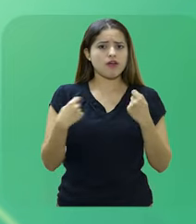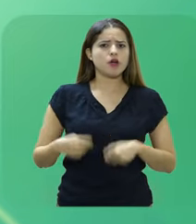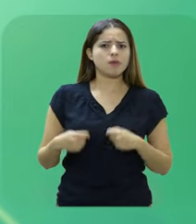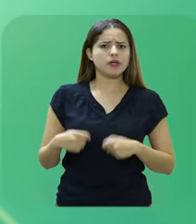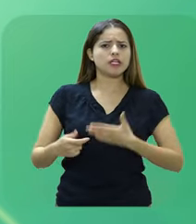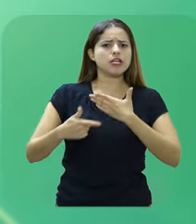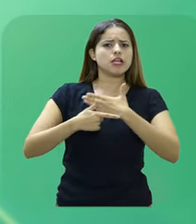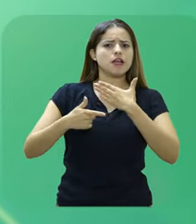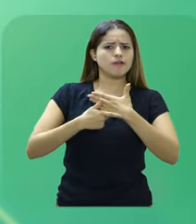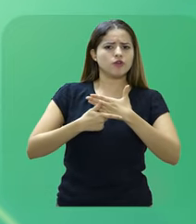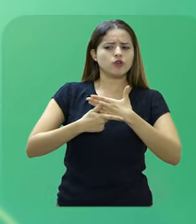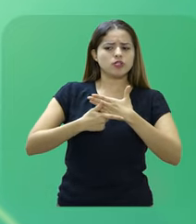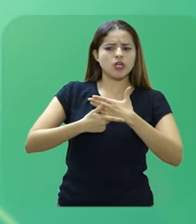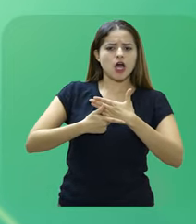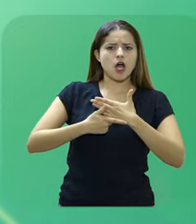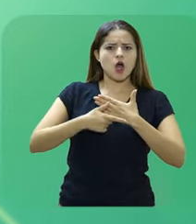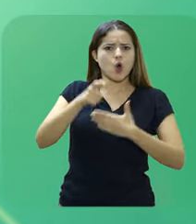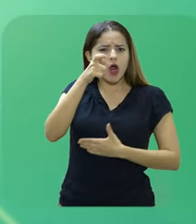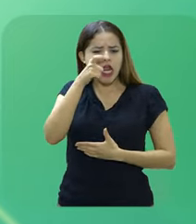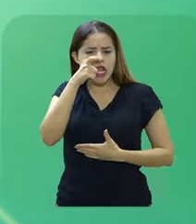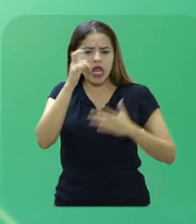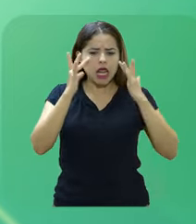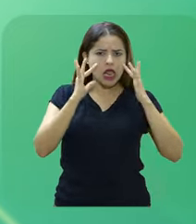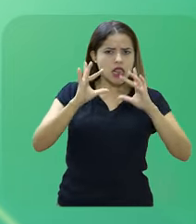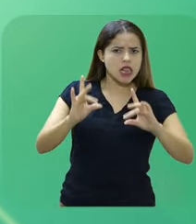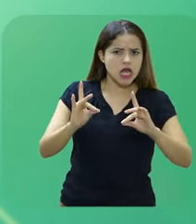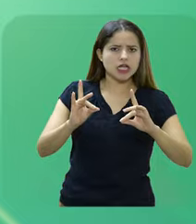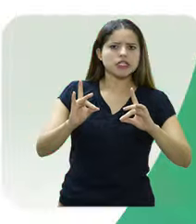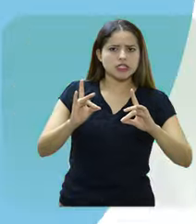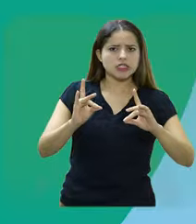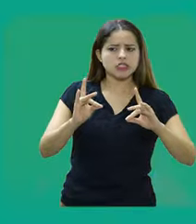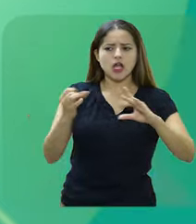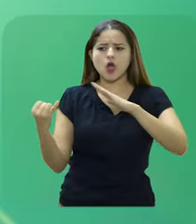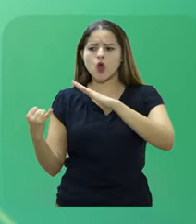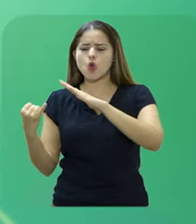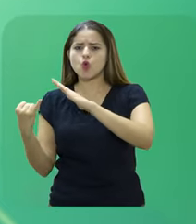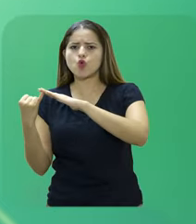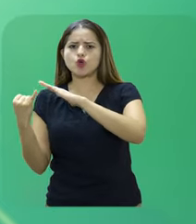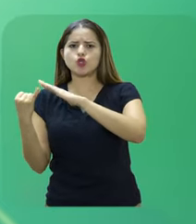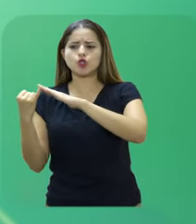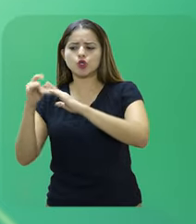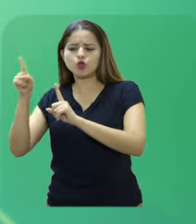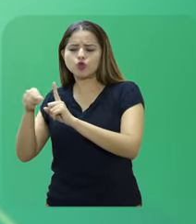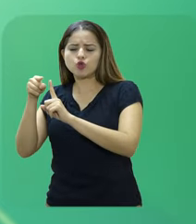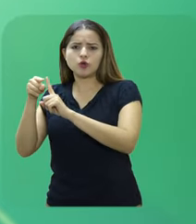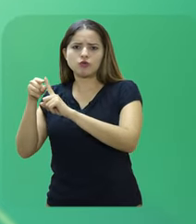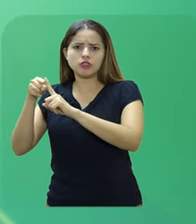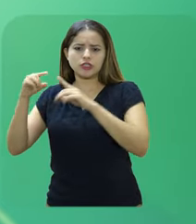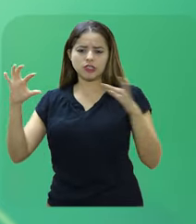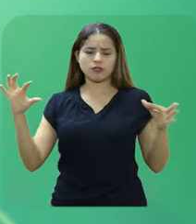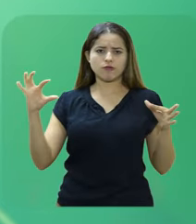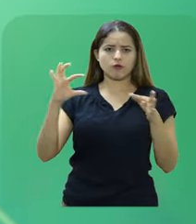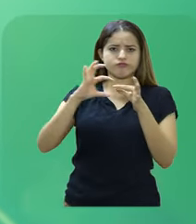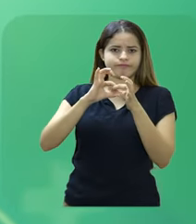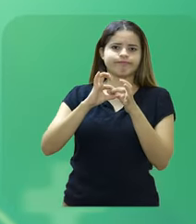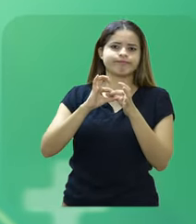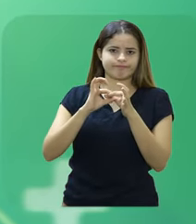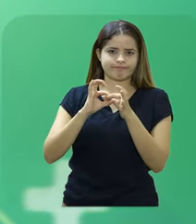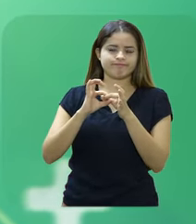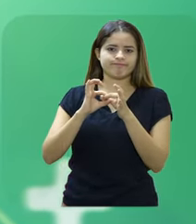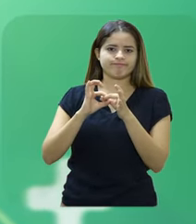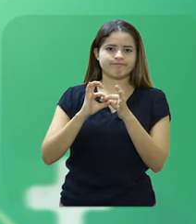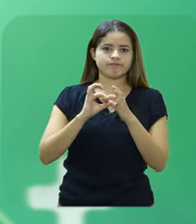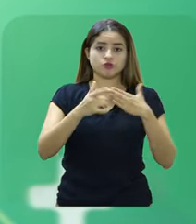ou serem consideradas necessidades transversais. E o que são necessidades transversais ou